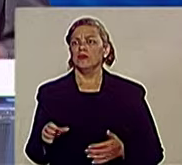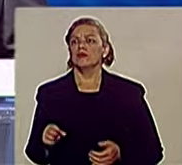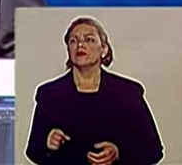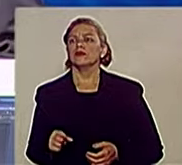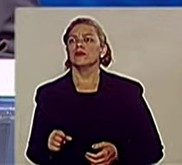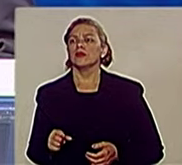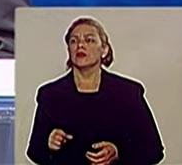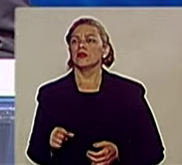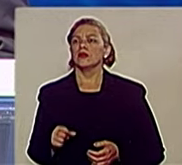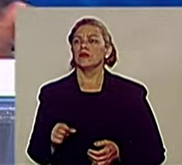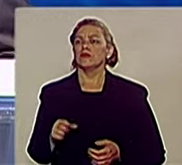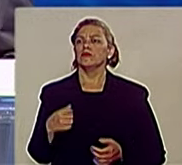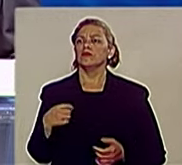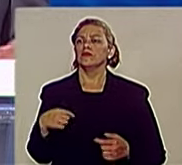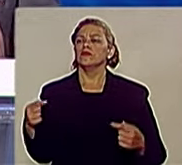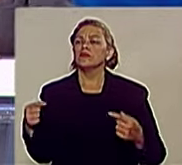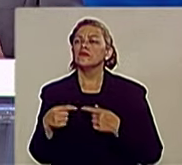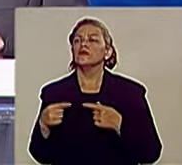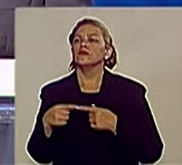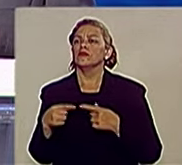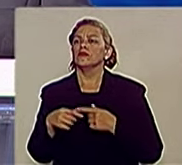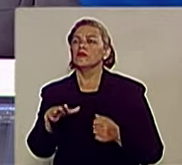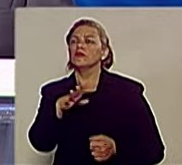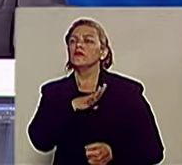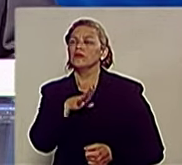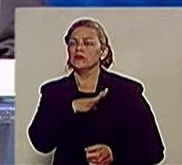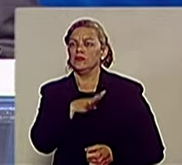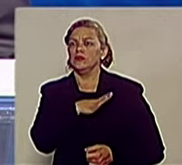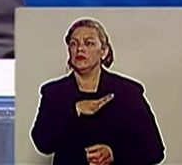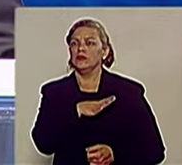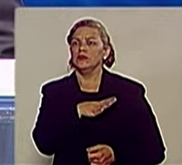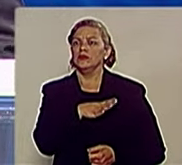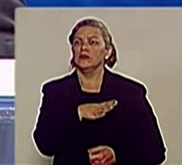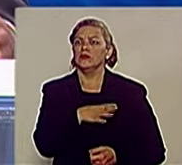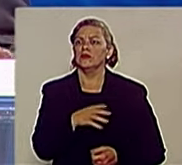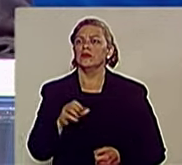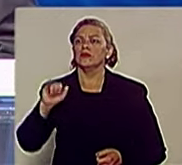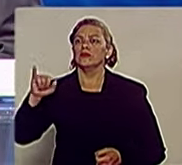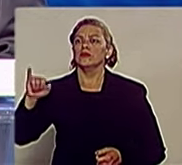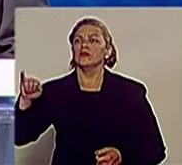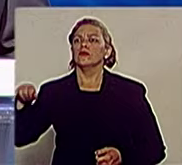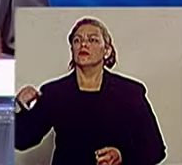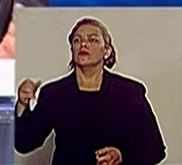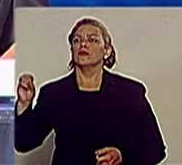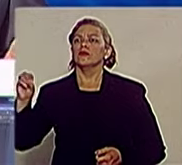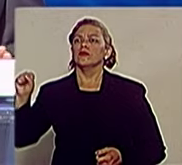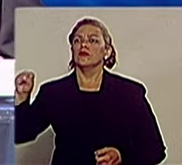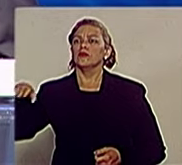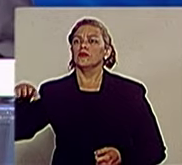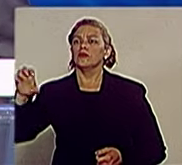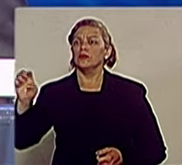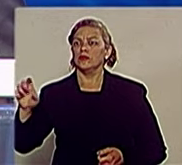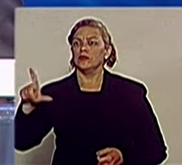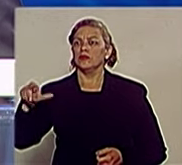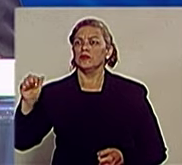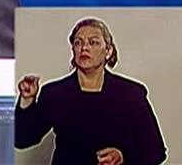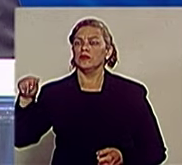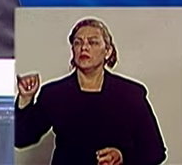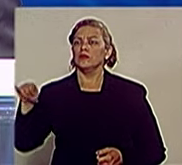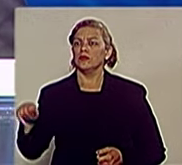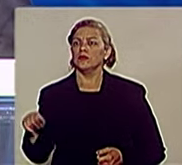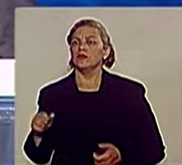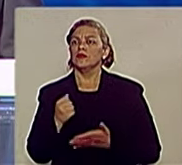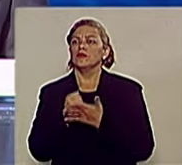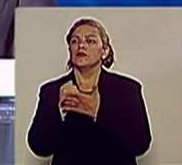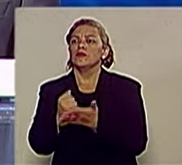Se tem compromisso com a cidade, e o Zé Luiz, que foi vice do Blanco e foi meu secretário, ajudou bastante a cidade de São José dos